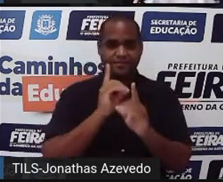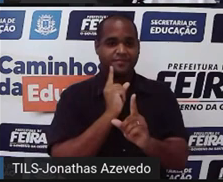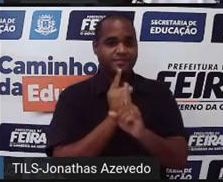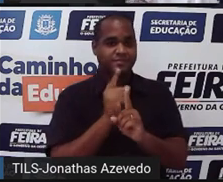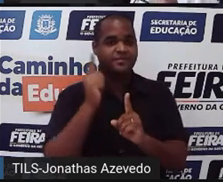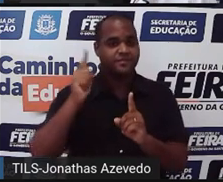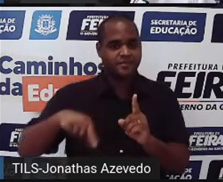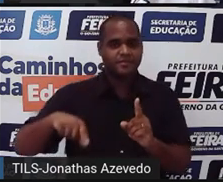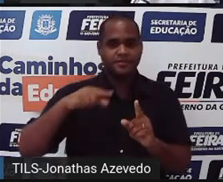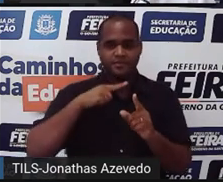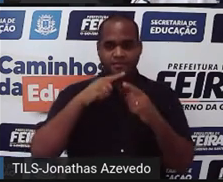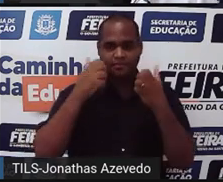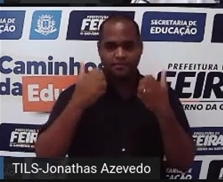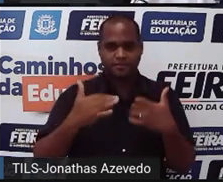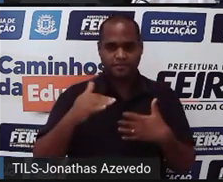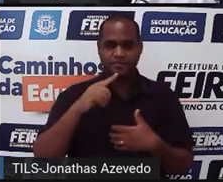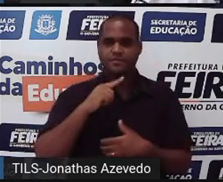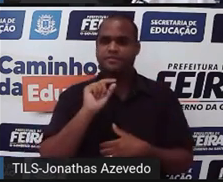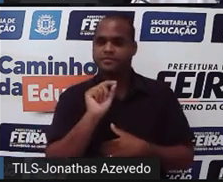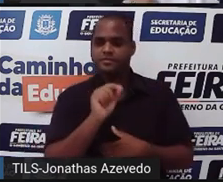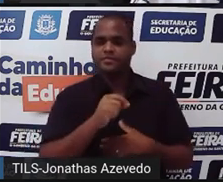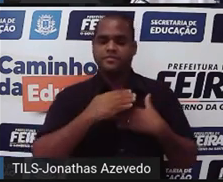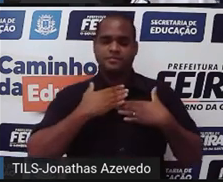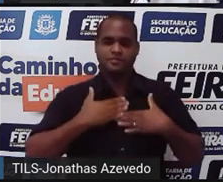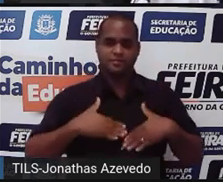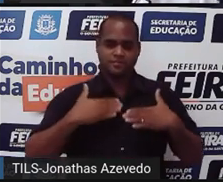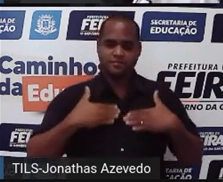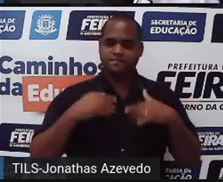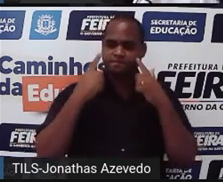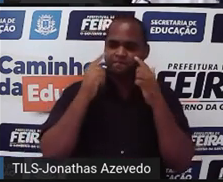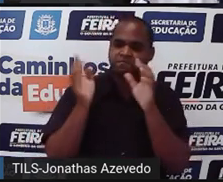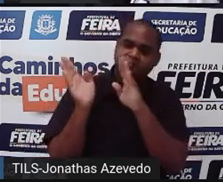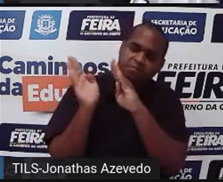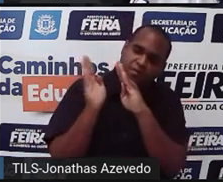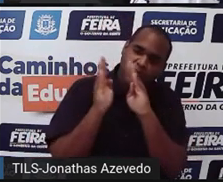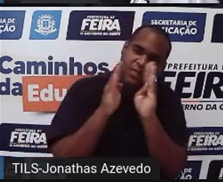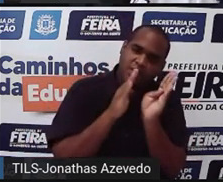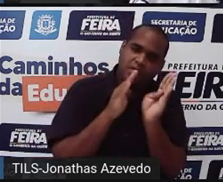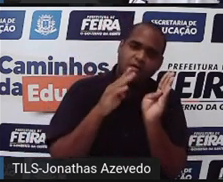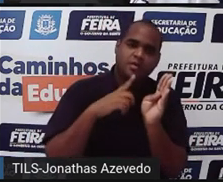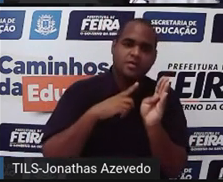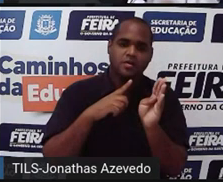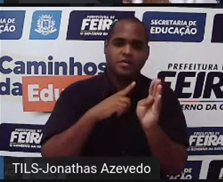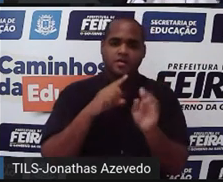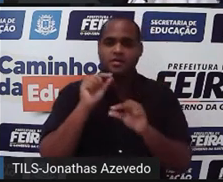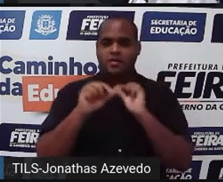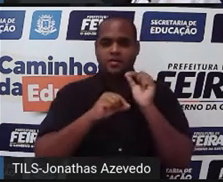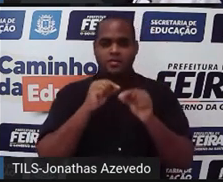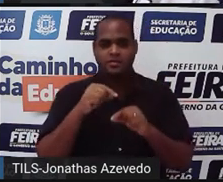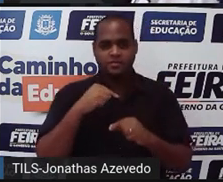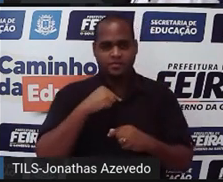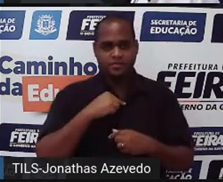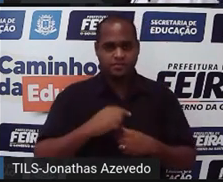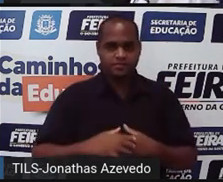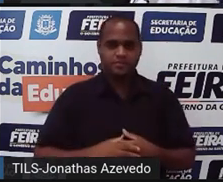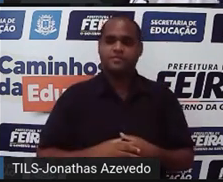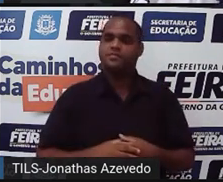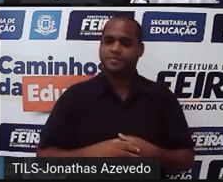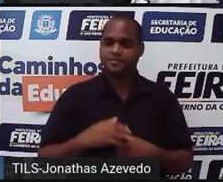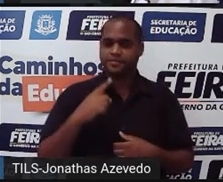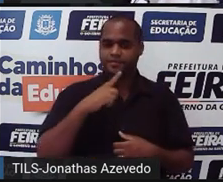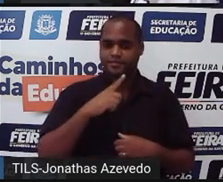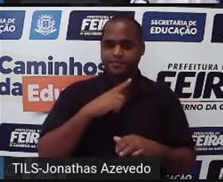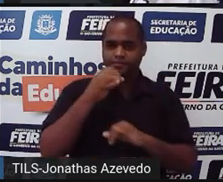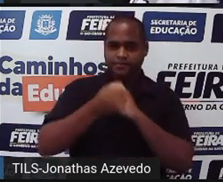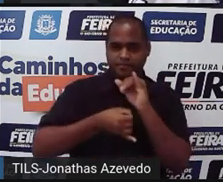de novo e pode assistir com muita calma caso tenha ficado alguma duvidazinha tá bom? aqui são algumas fontes na